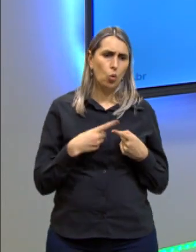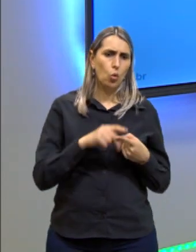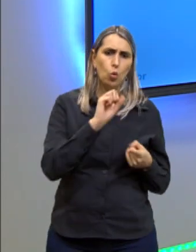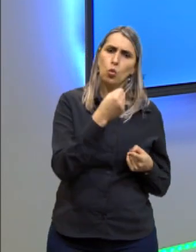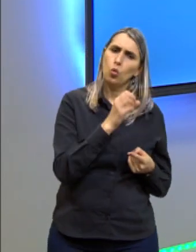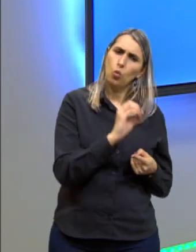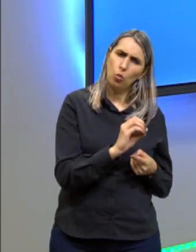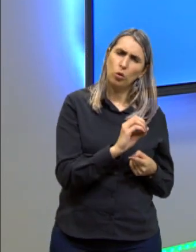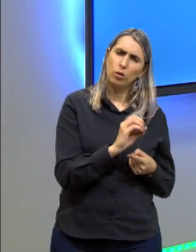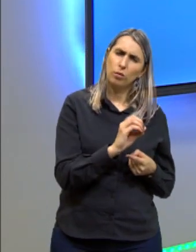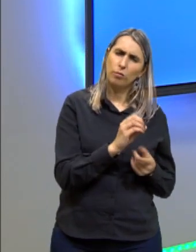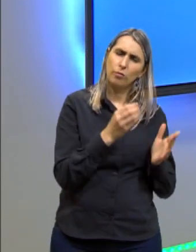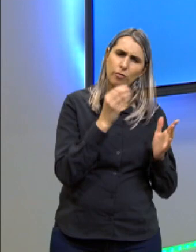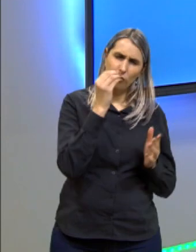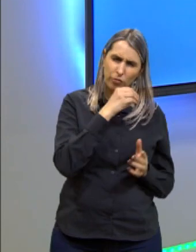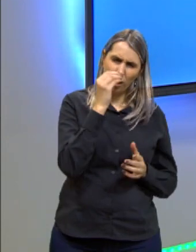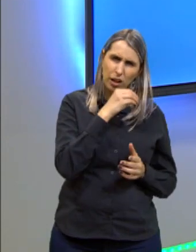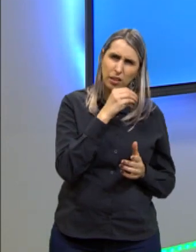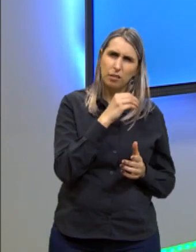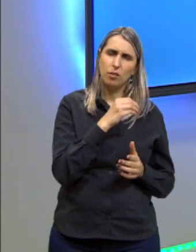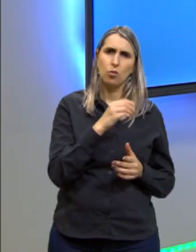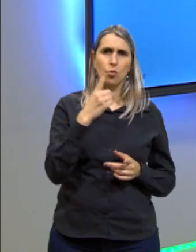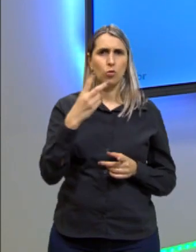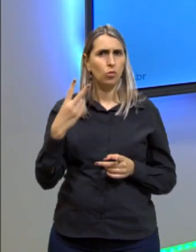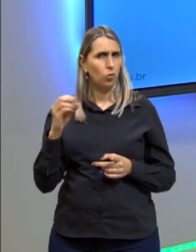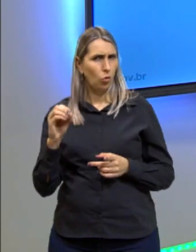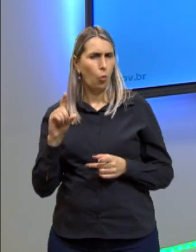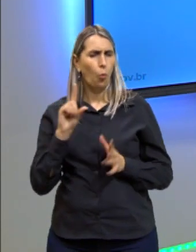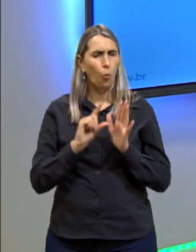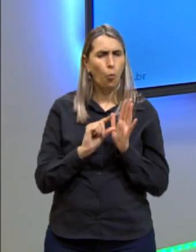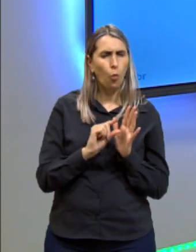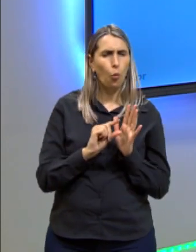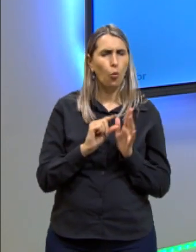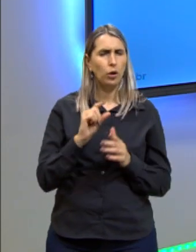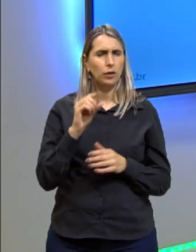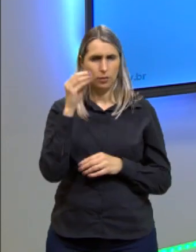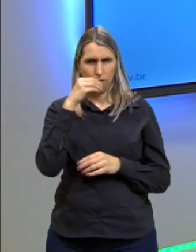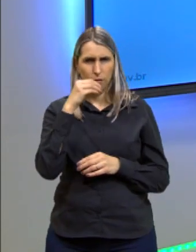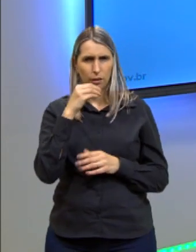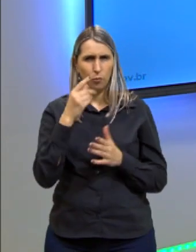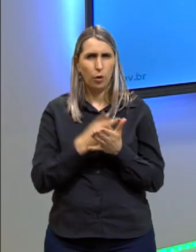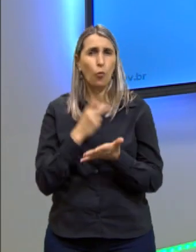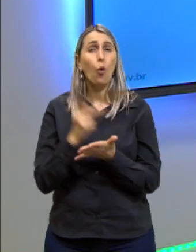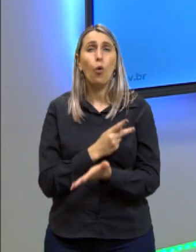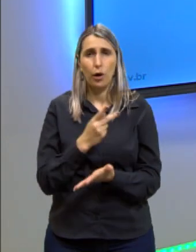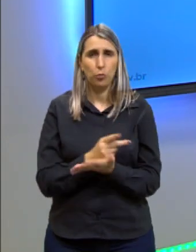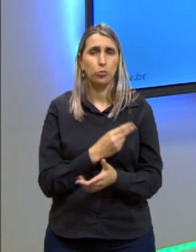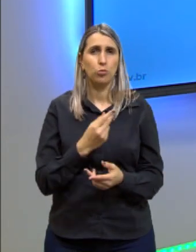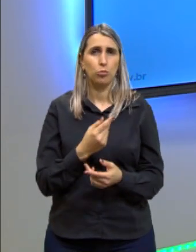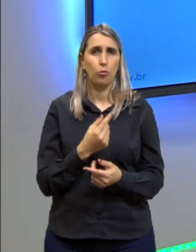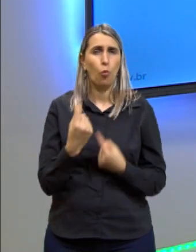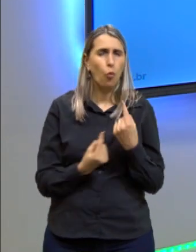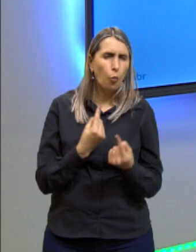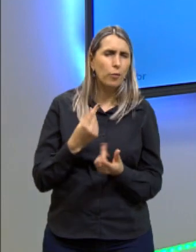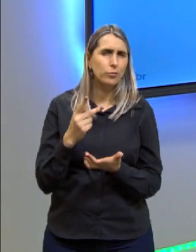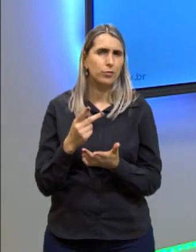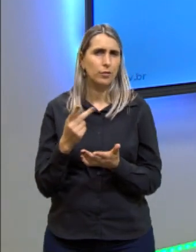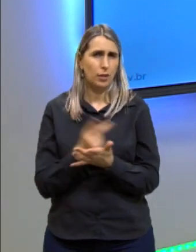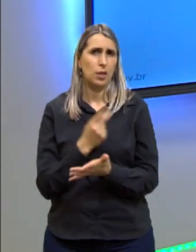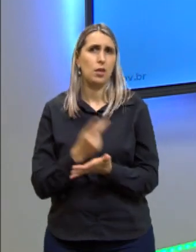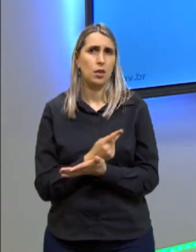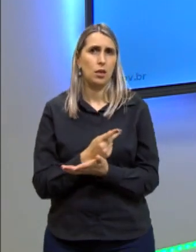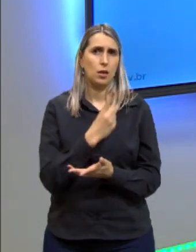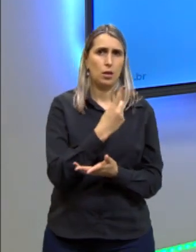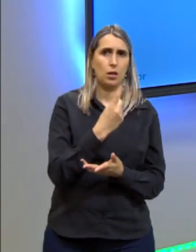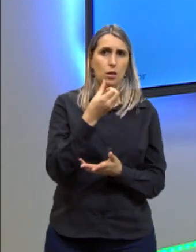vai ser com muitas falhas, o 120 com poucas falhas, tá? ou com algumas falhas, melhor. E aí, o